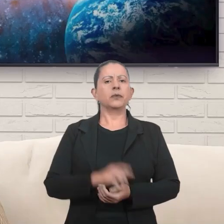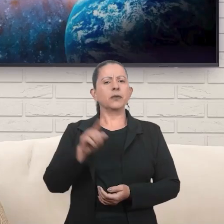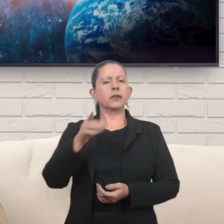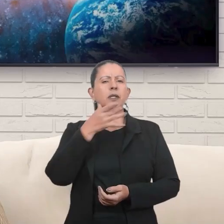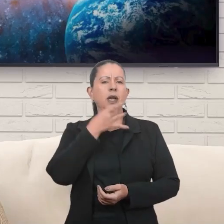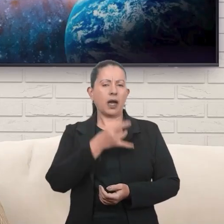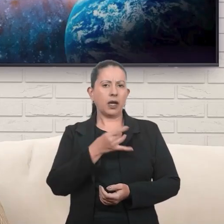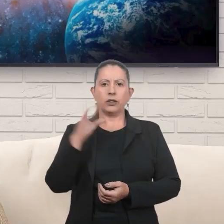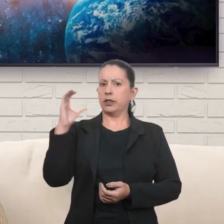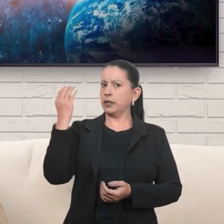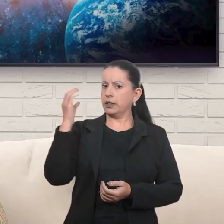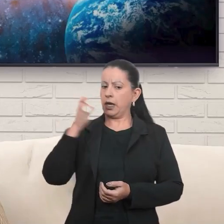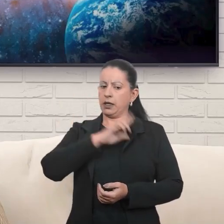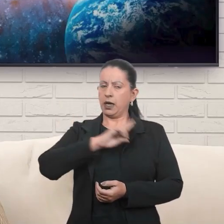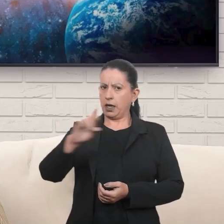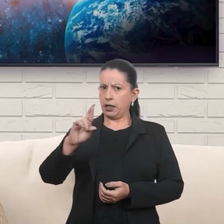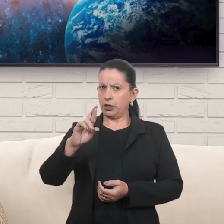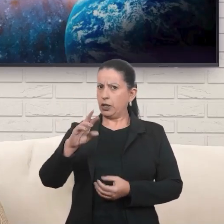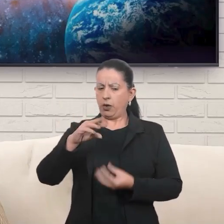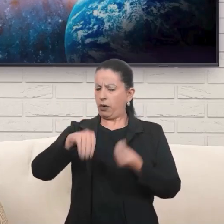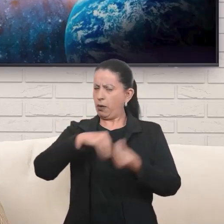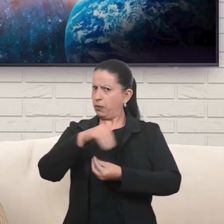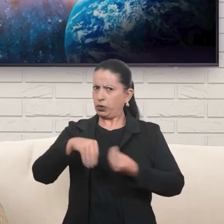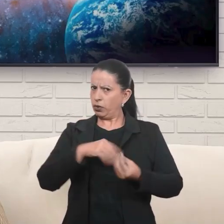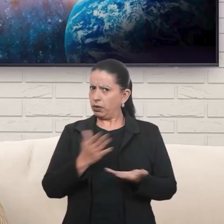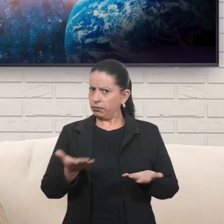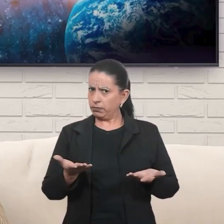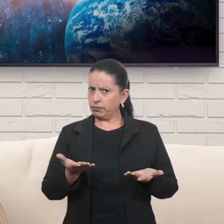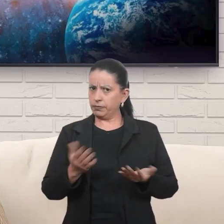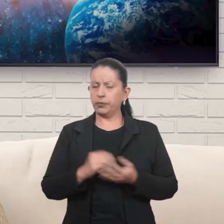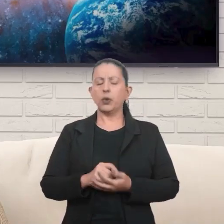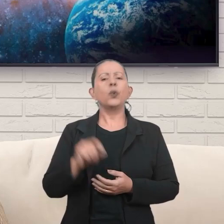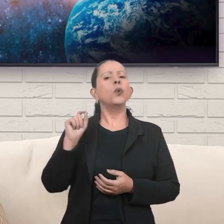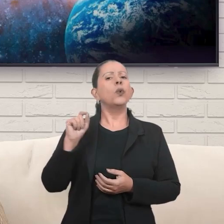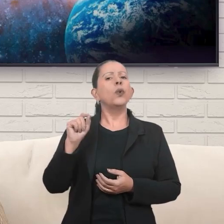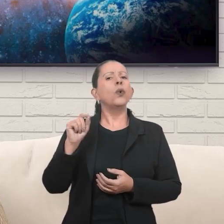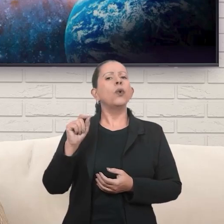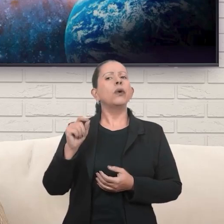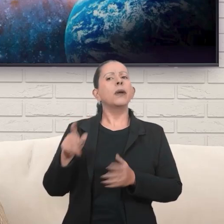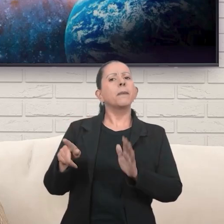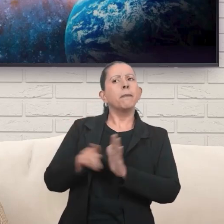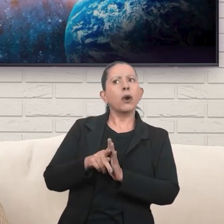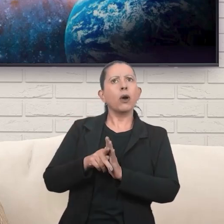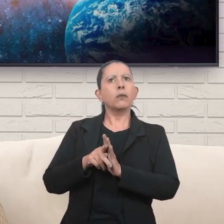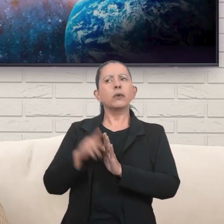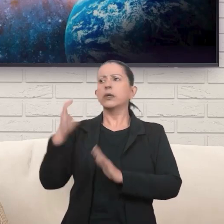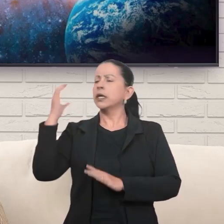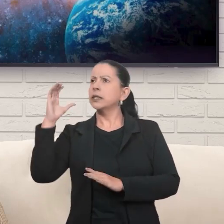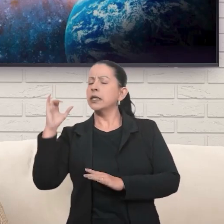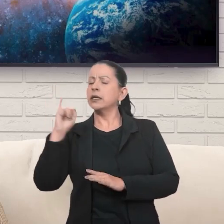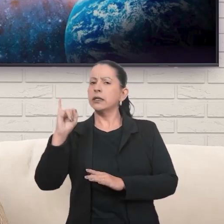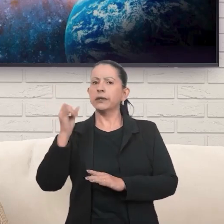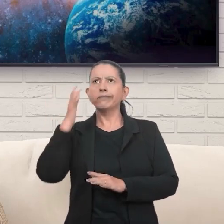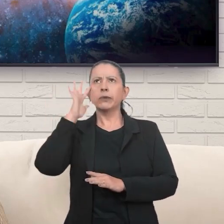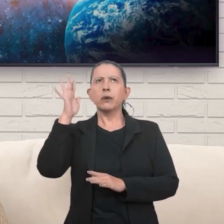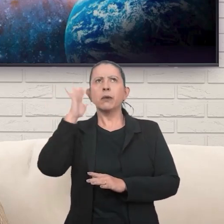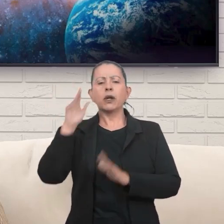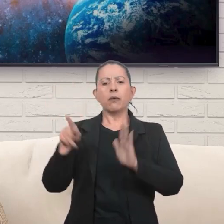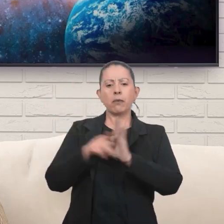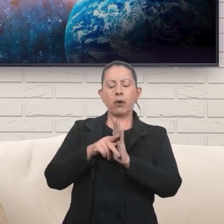Você acha que ciência e religião não se misturam? O que seria da ciência sem imaginar uma